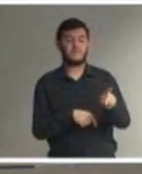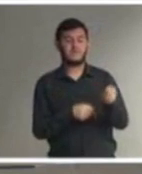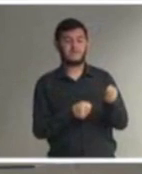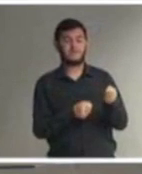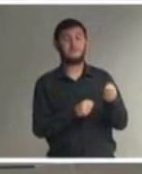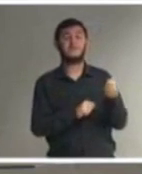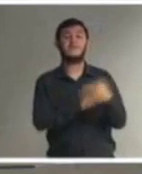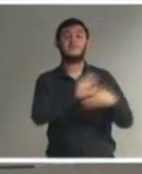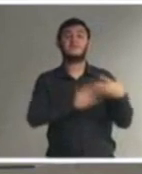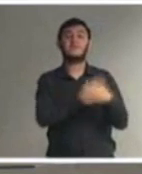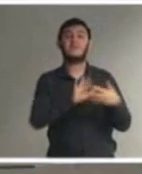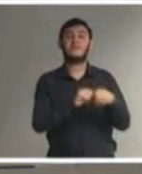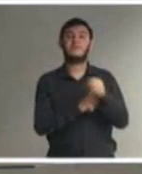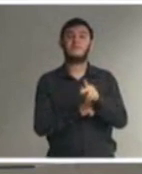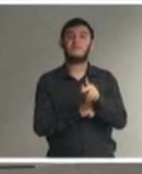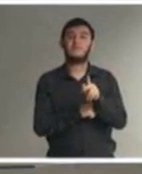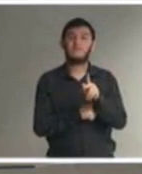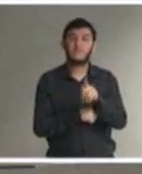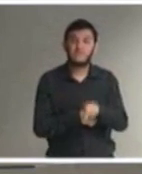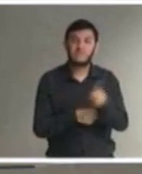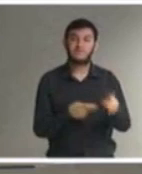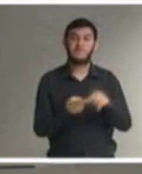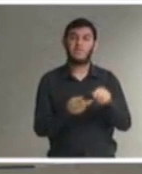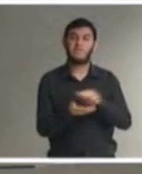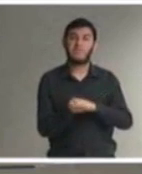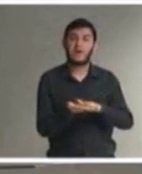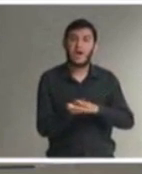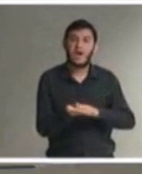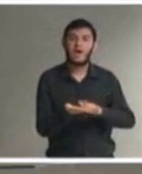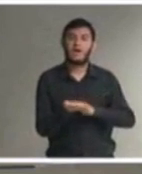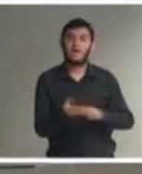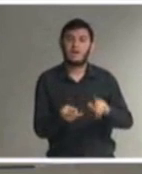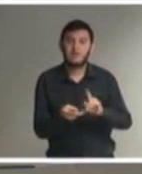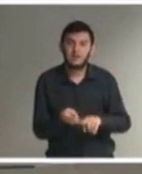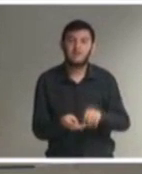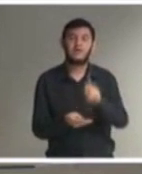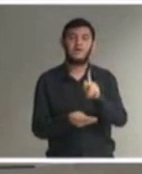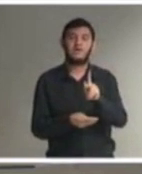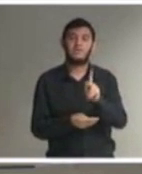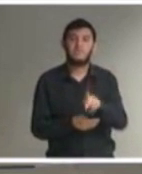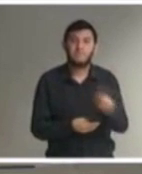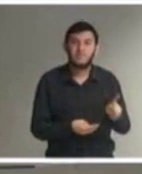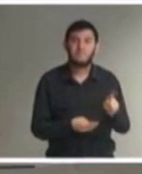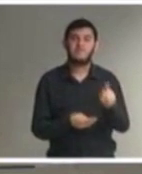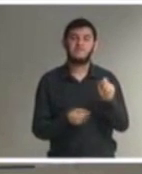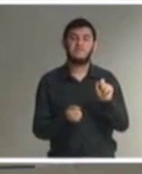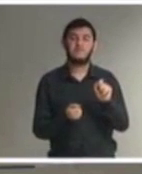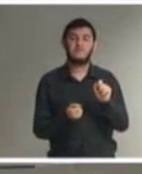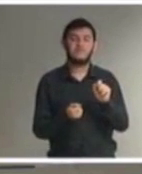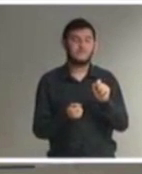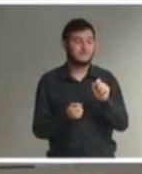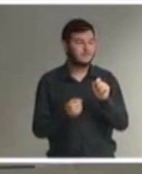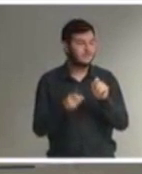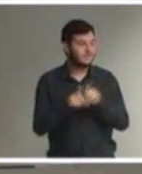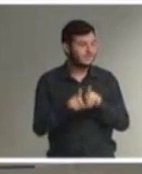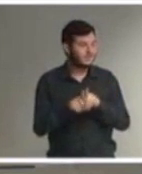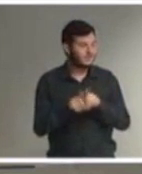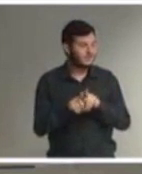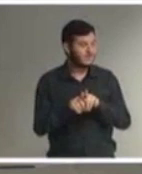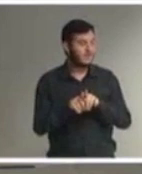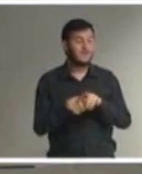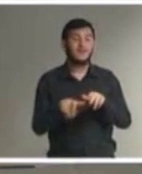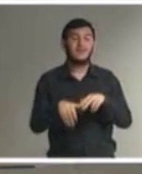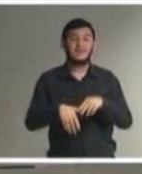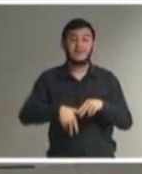professor de braile o intérprete em libras o guia intérprete para a pessoa que tenha surdez e que seja